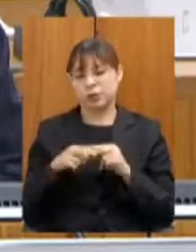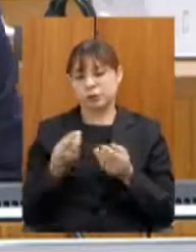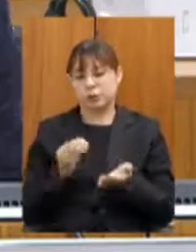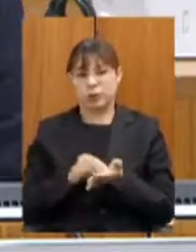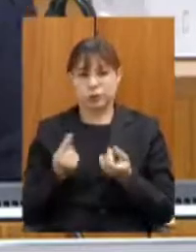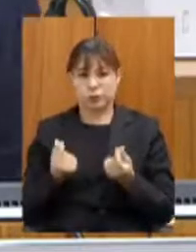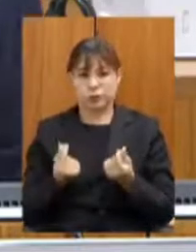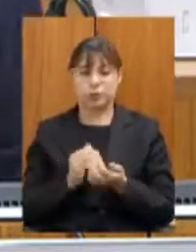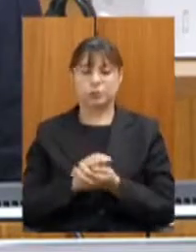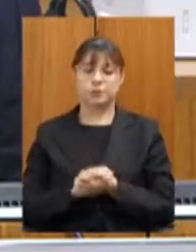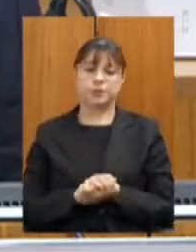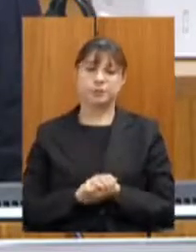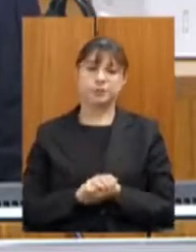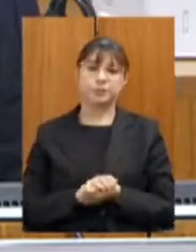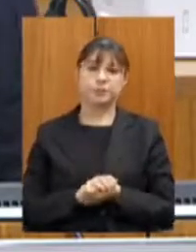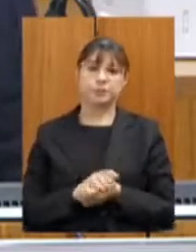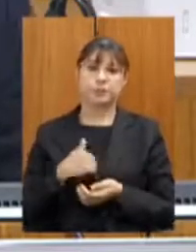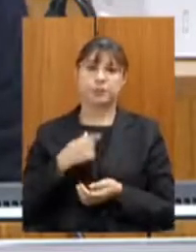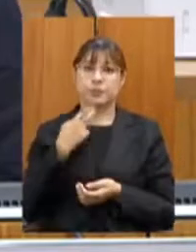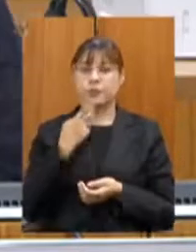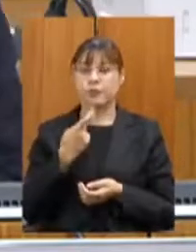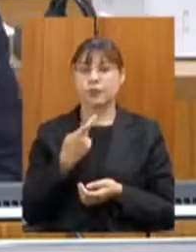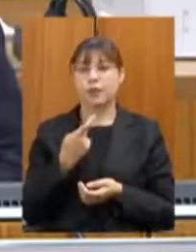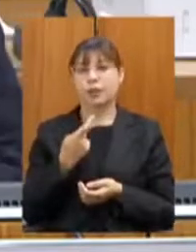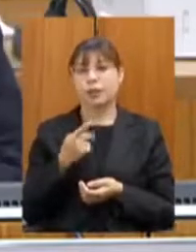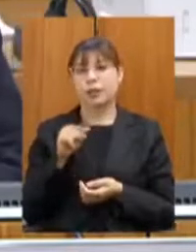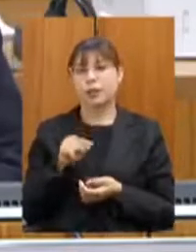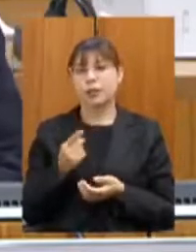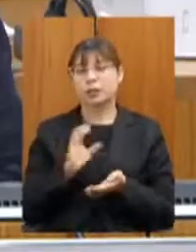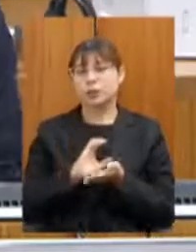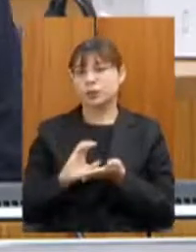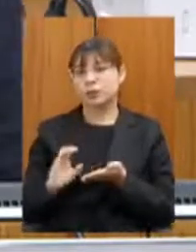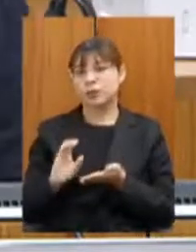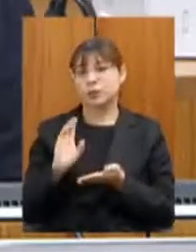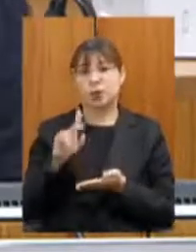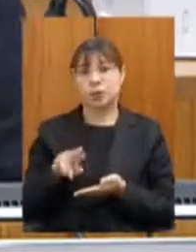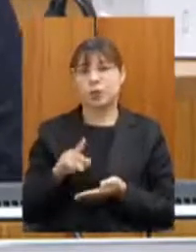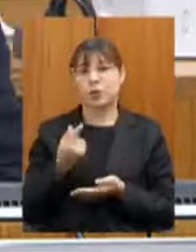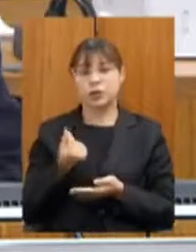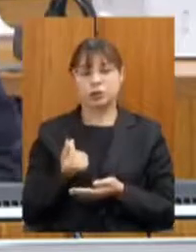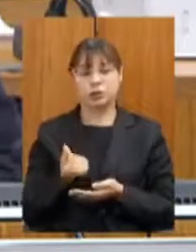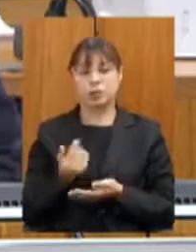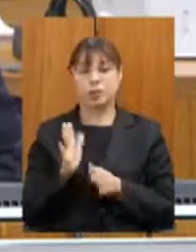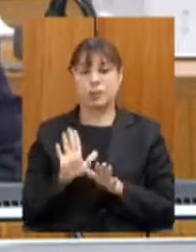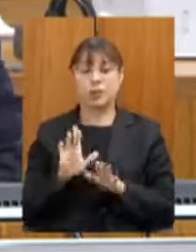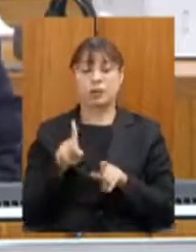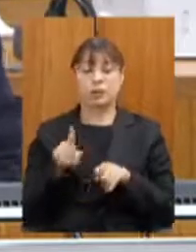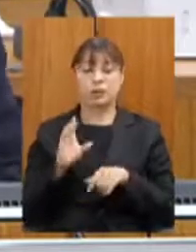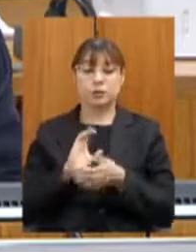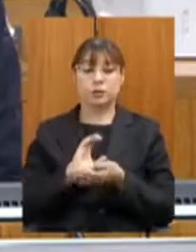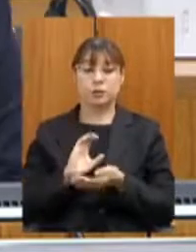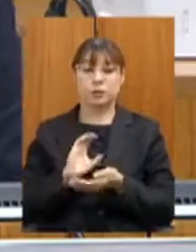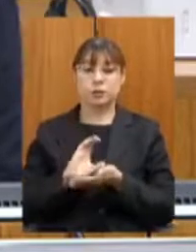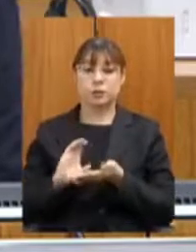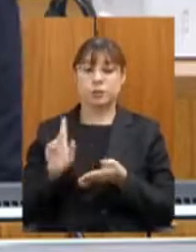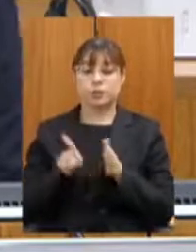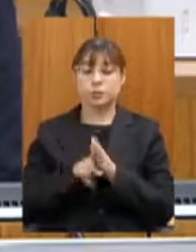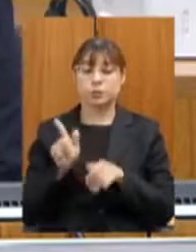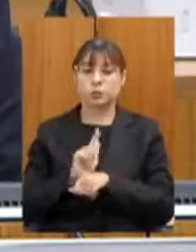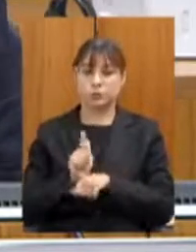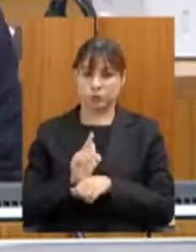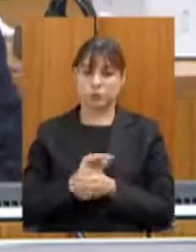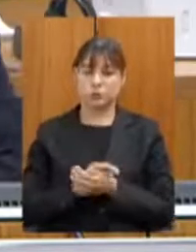Eu costumo dizer que esses não são os investimentos do dinheiro, mas são os investimentos da gestão. Esses recursos estavam